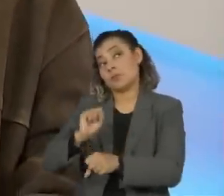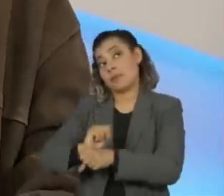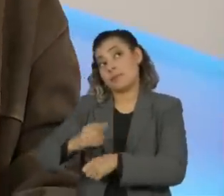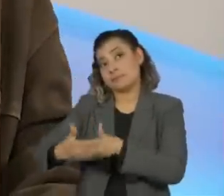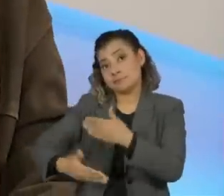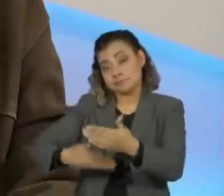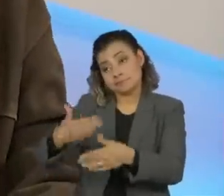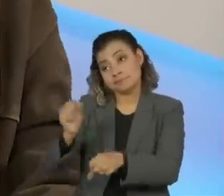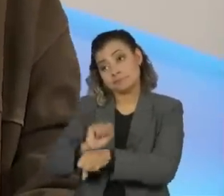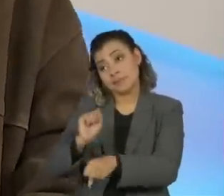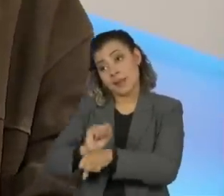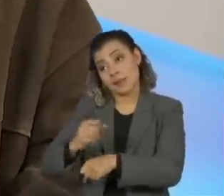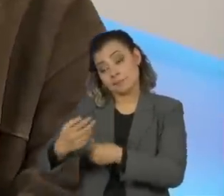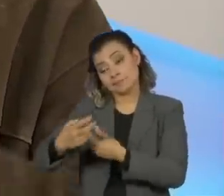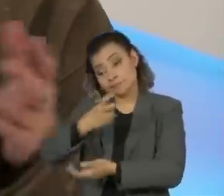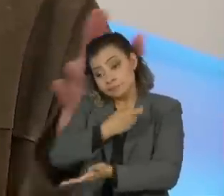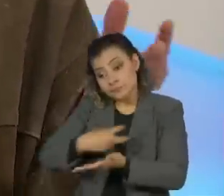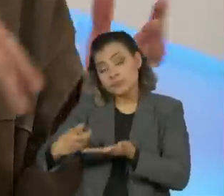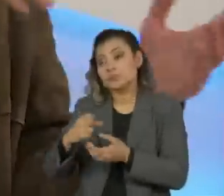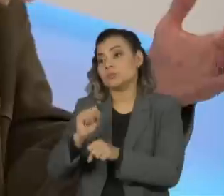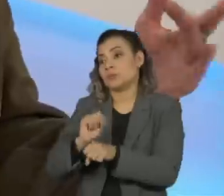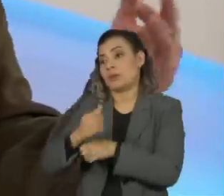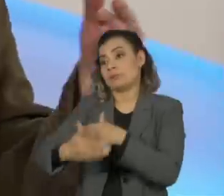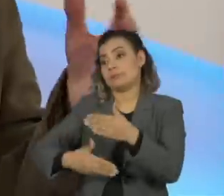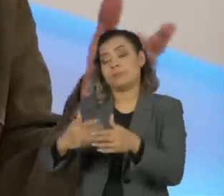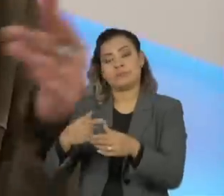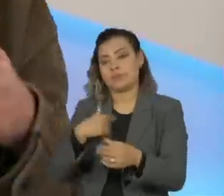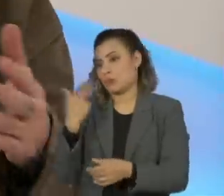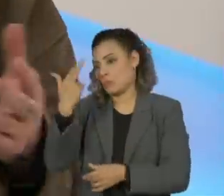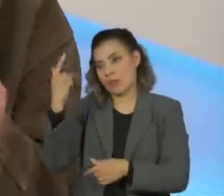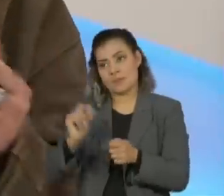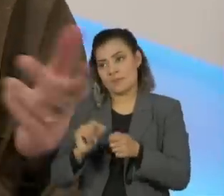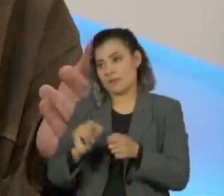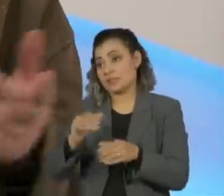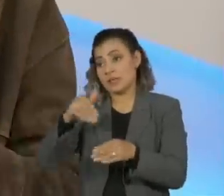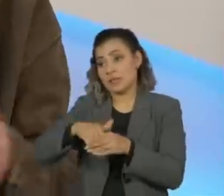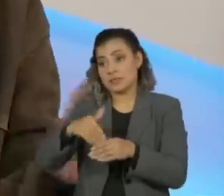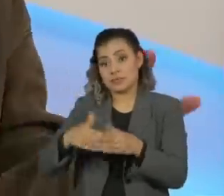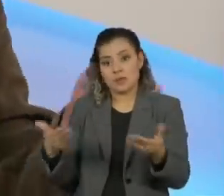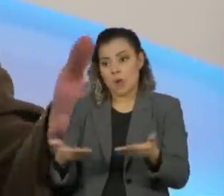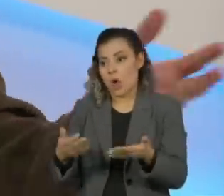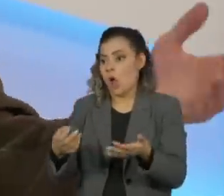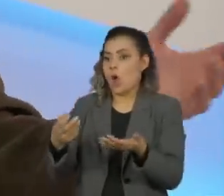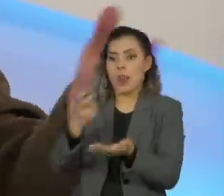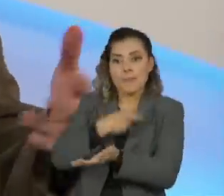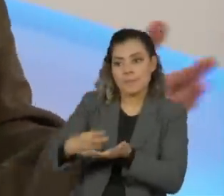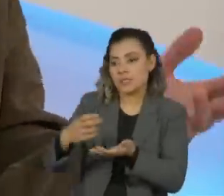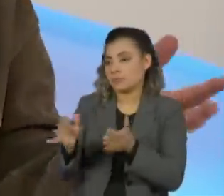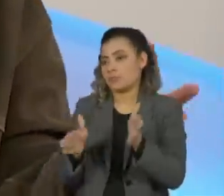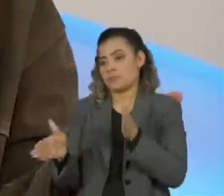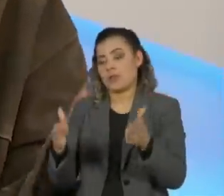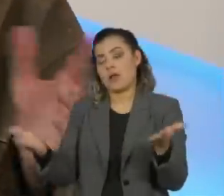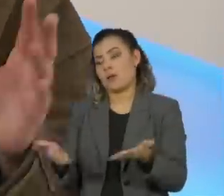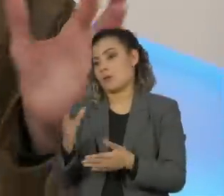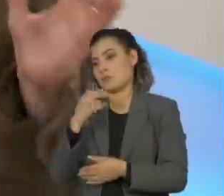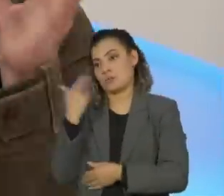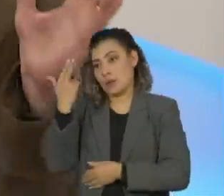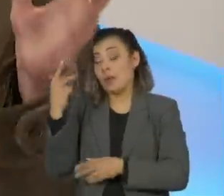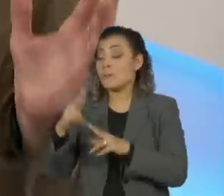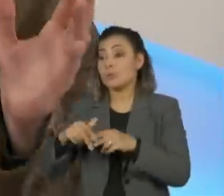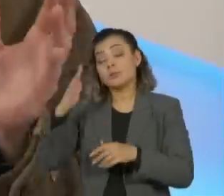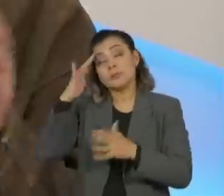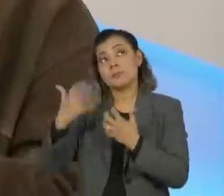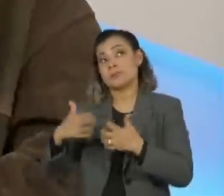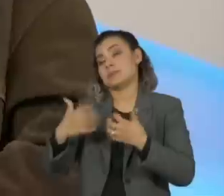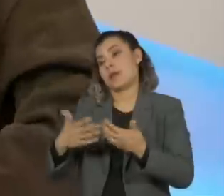esperar os... Nós não vamos ter condição de fazer uma eleição nem dinheiro para fazer três meses de eleição. Então, gente tem que pensar em